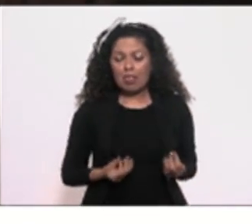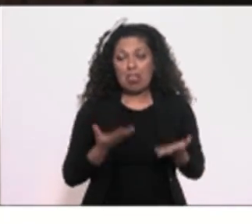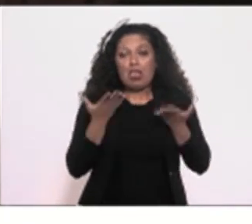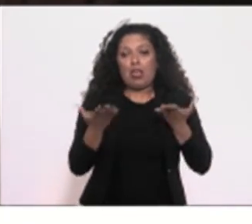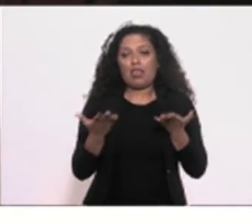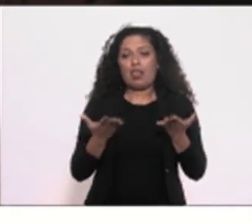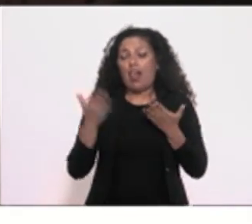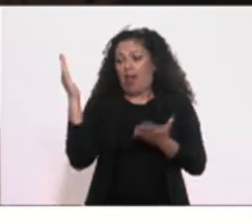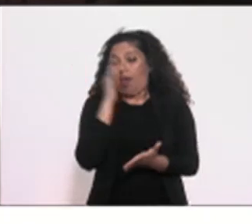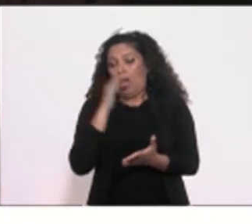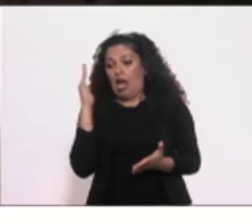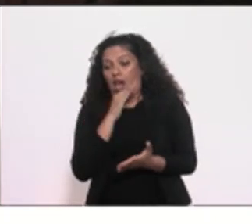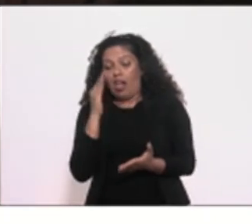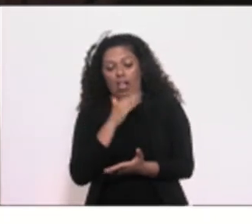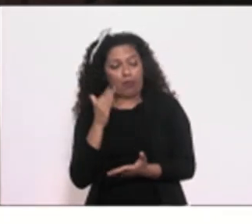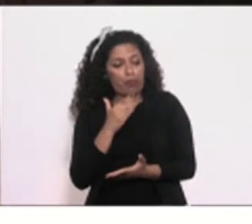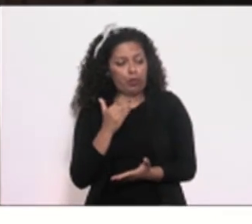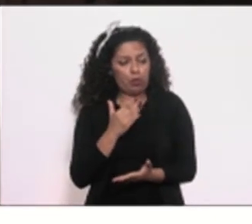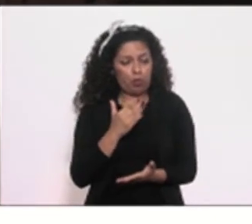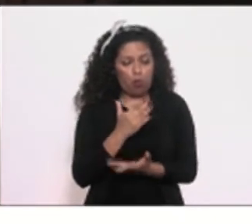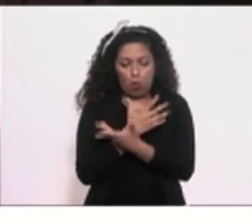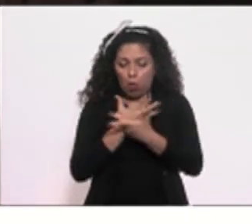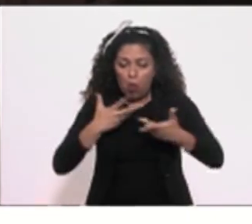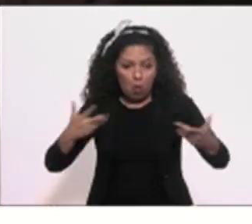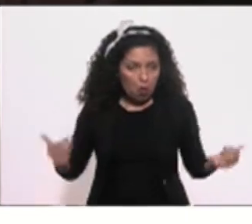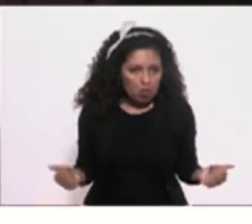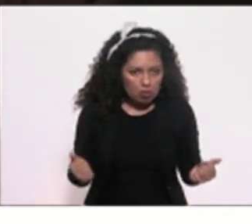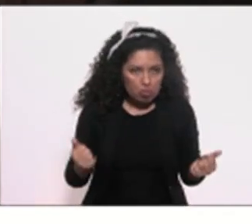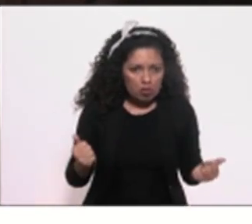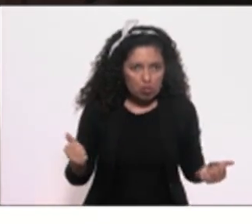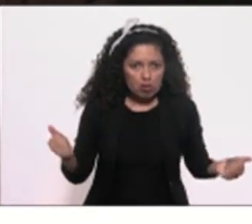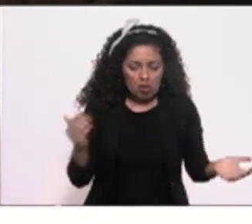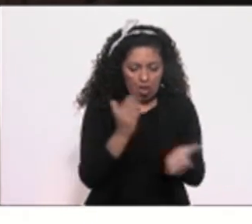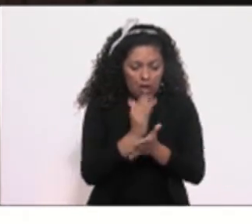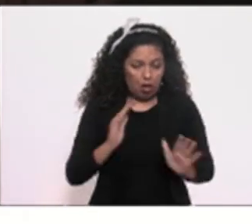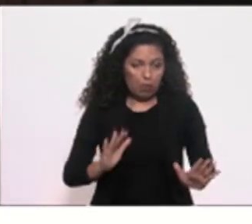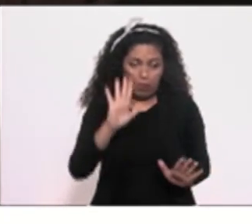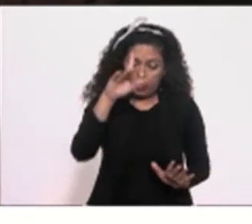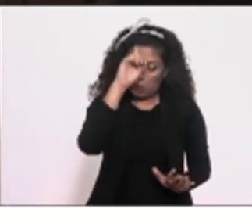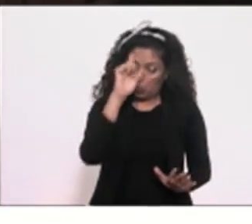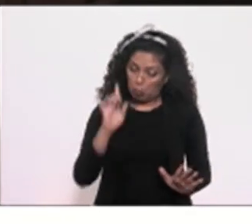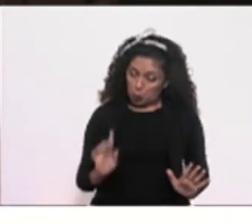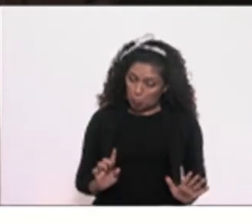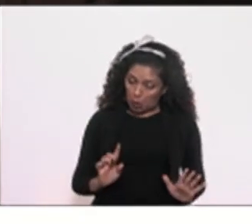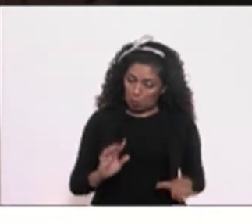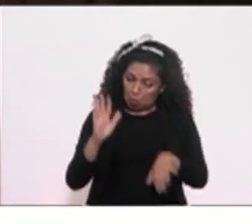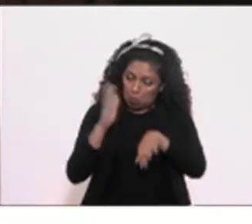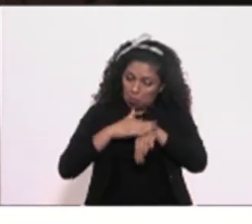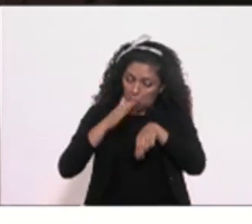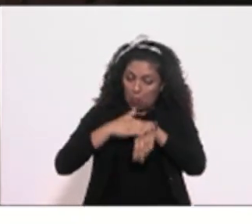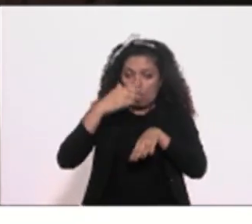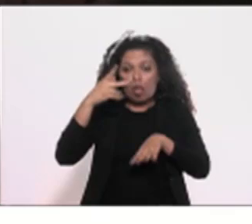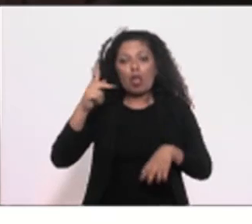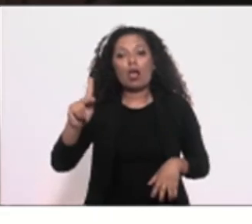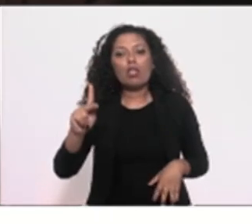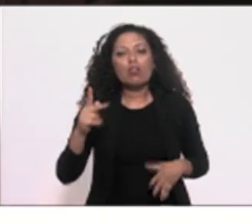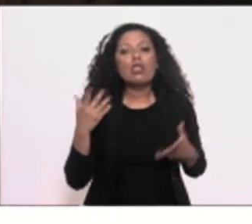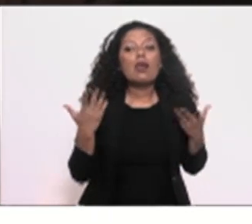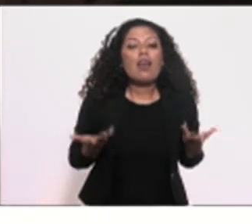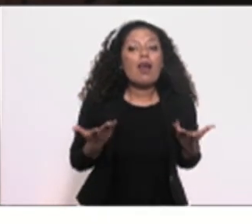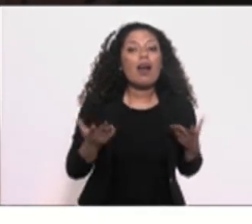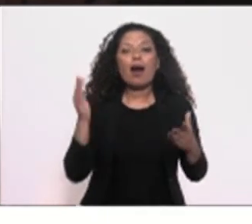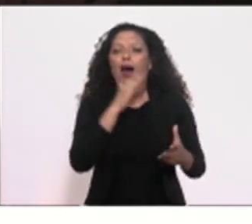processos, não sei que processos, podem ser processos vice, mas querer acelerar